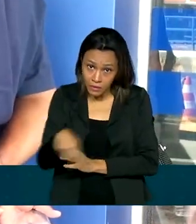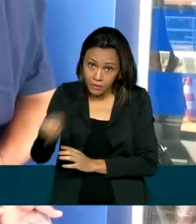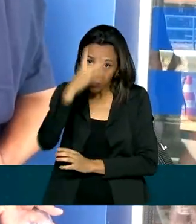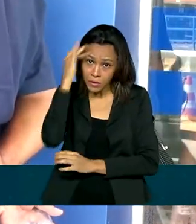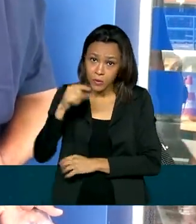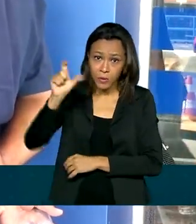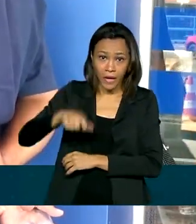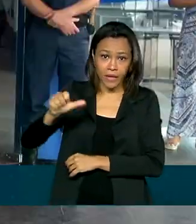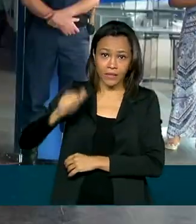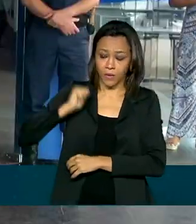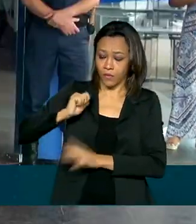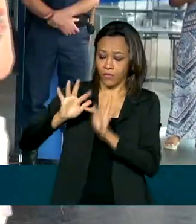com NIS Final 4.